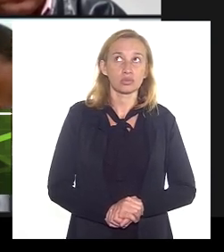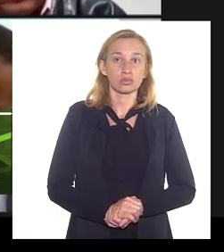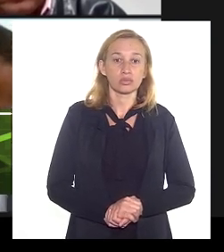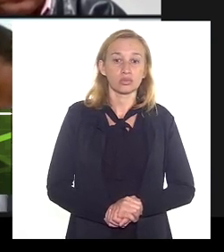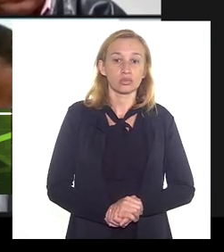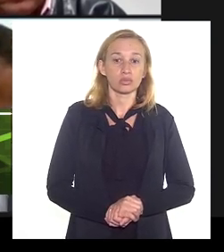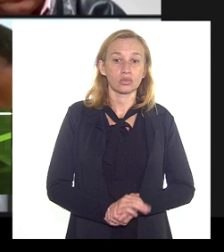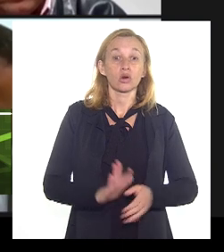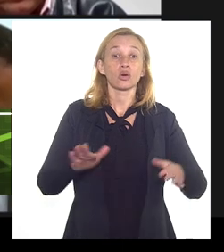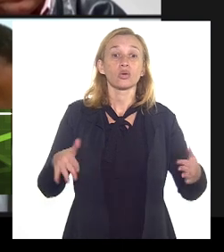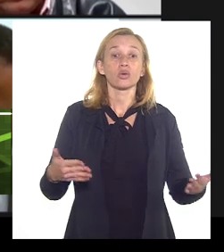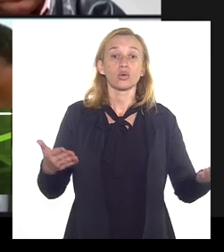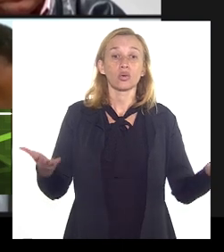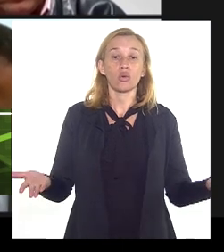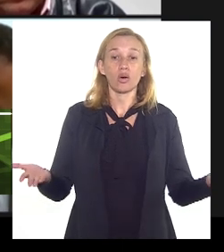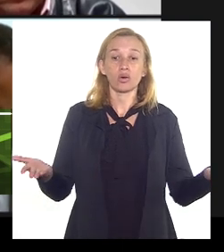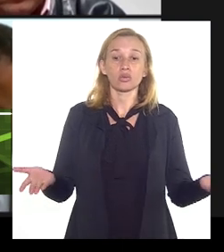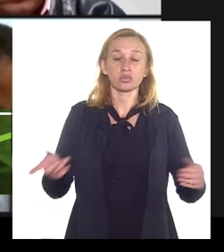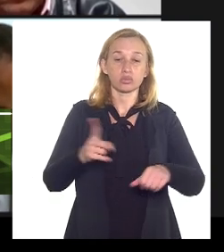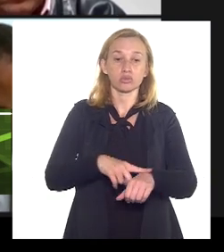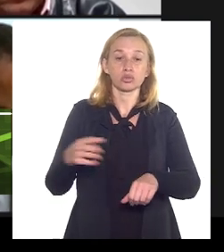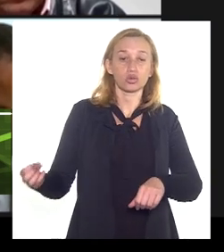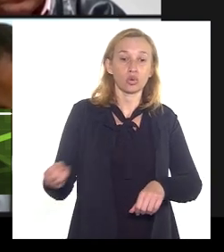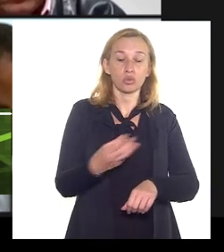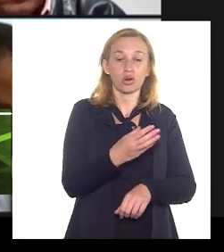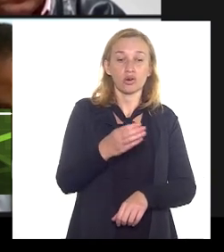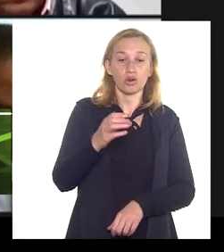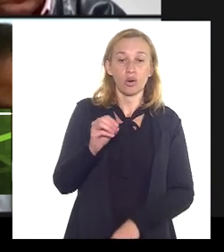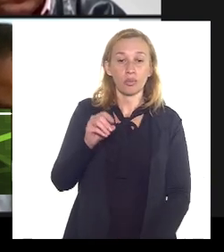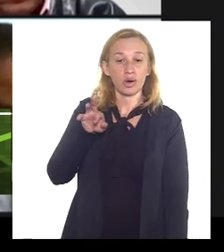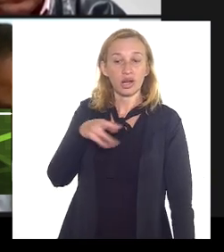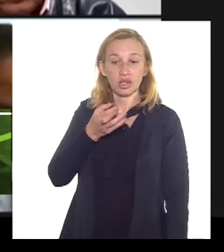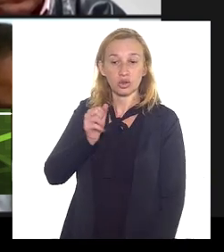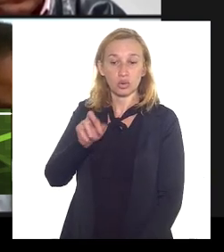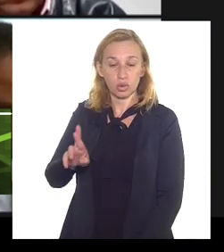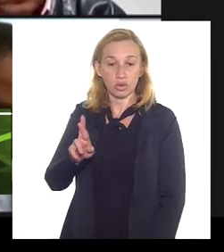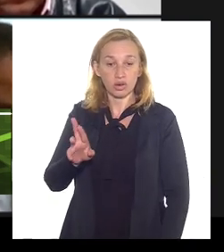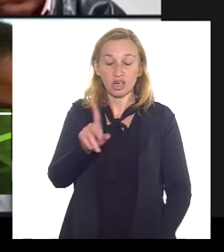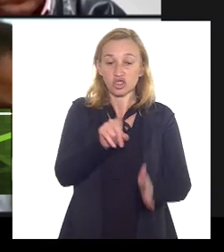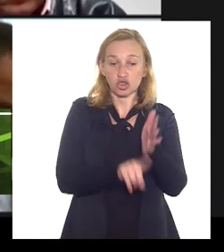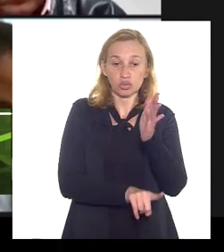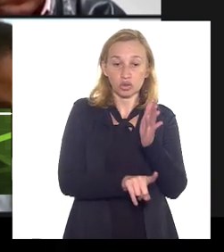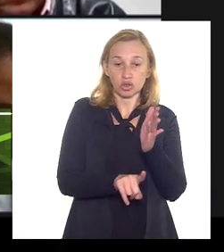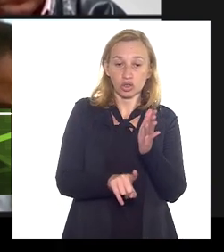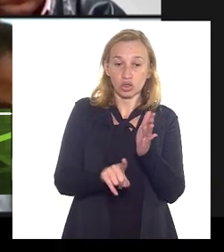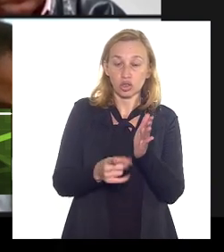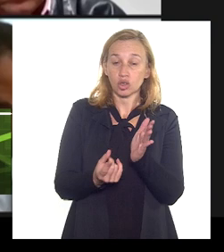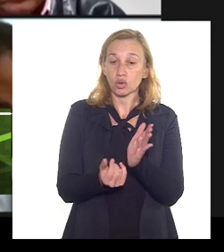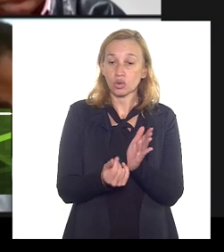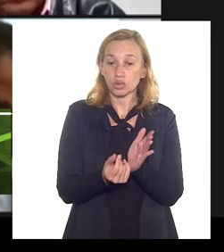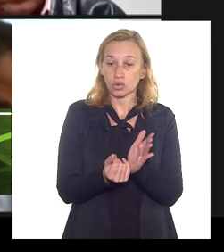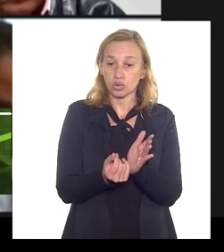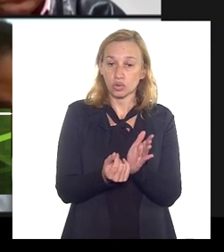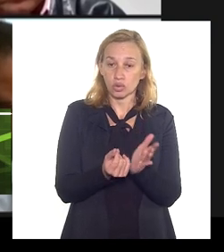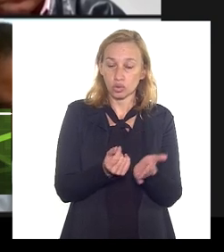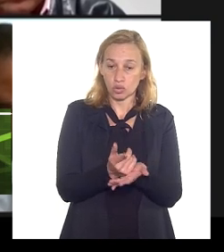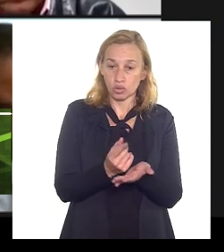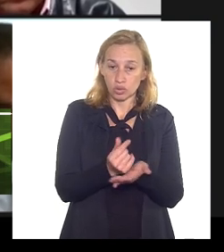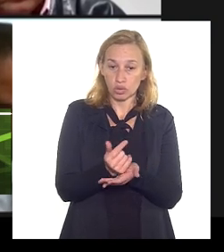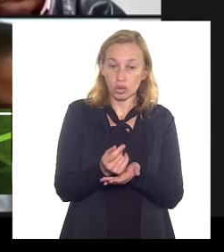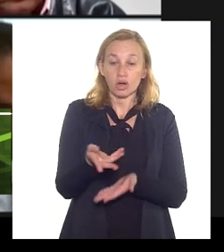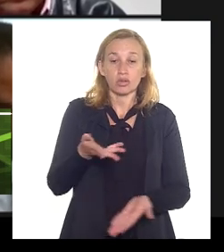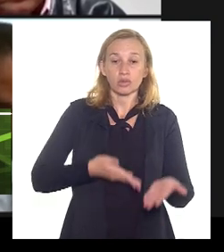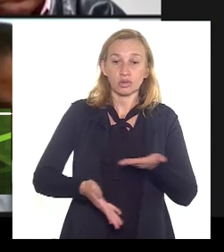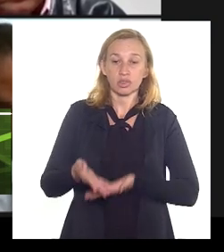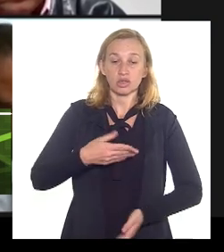novo operador terá direito de abater os custos da base de cálculo da participação